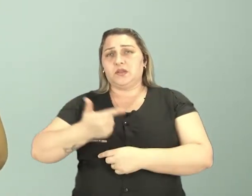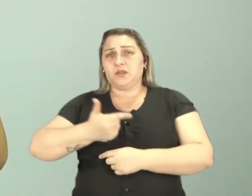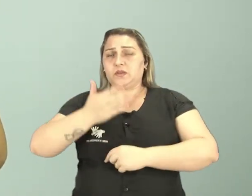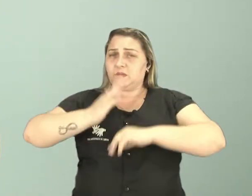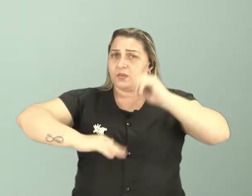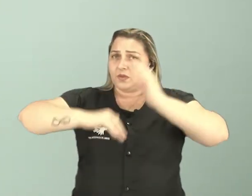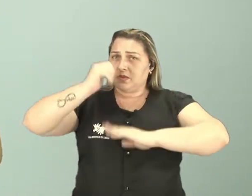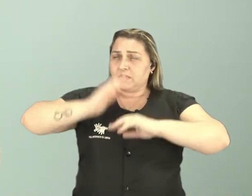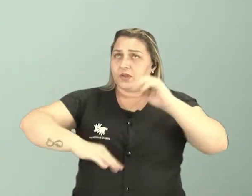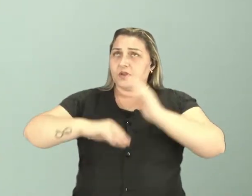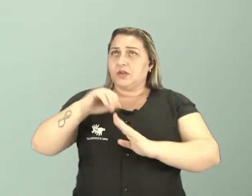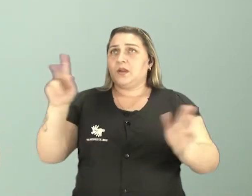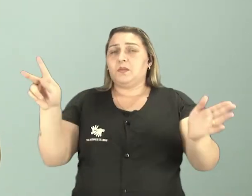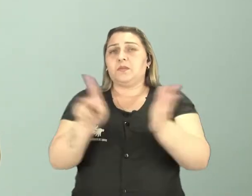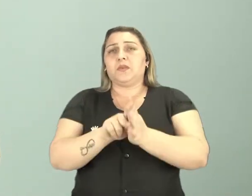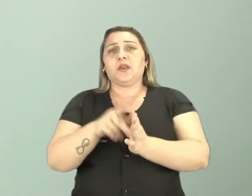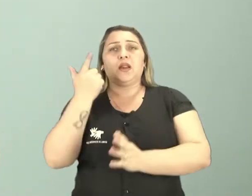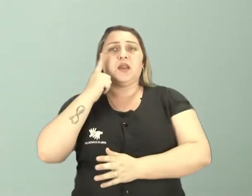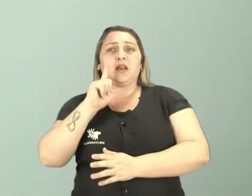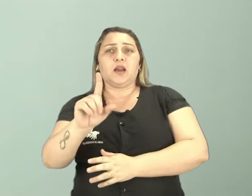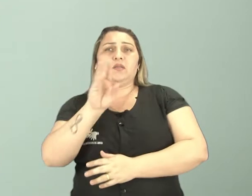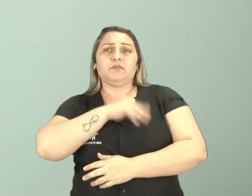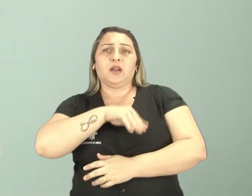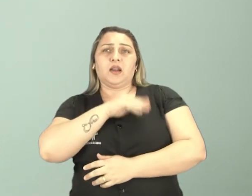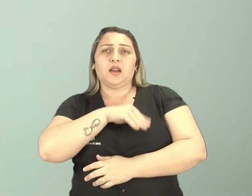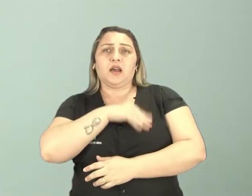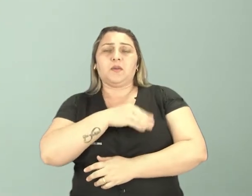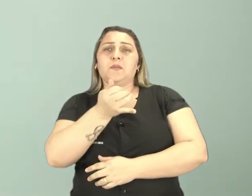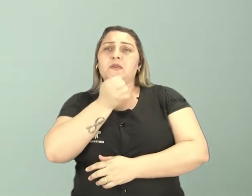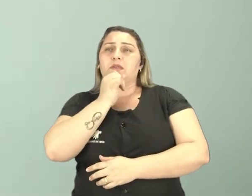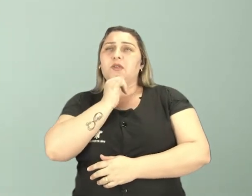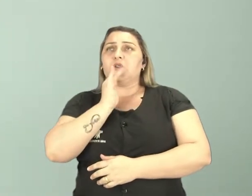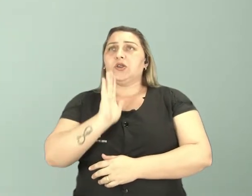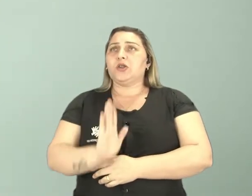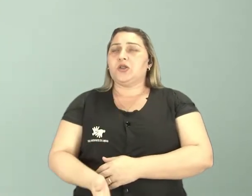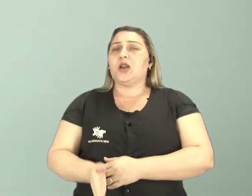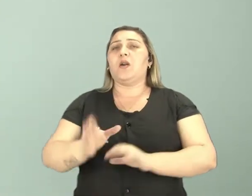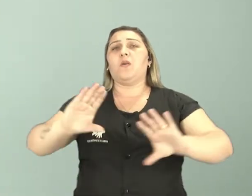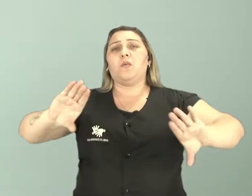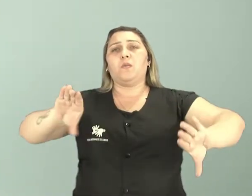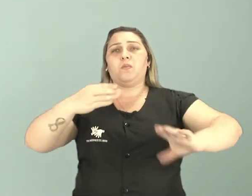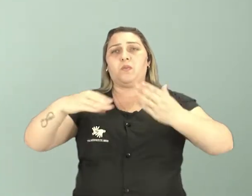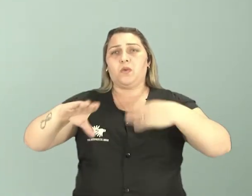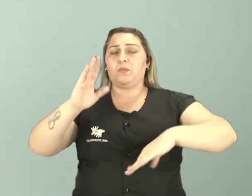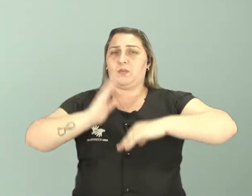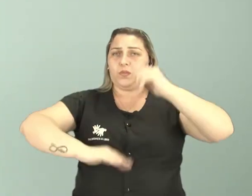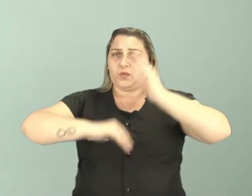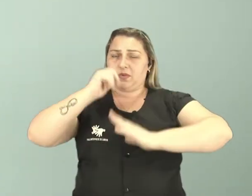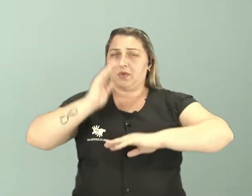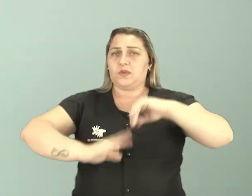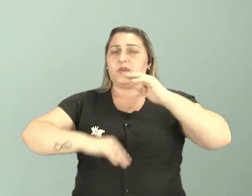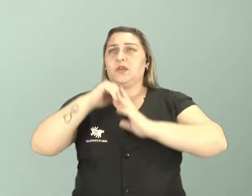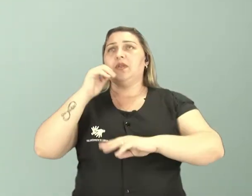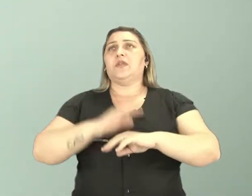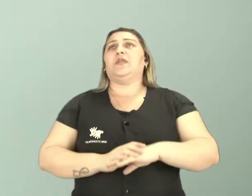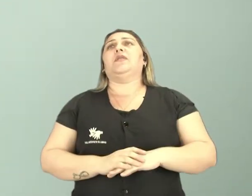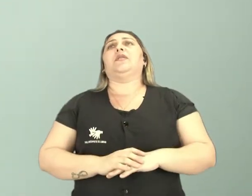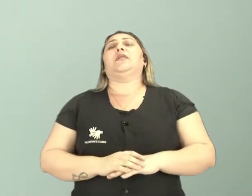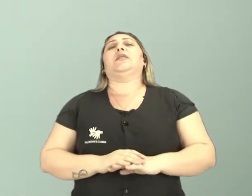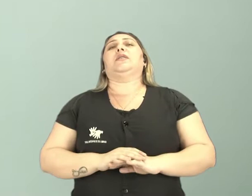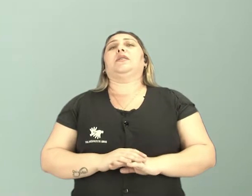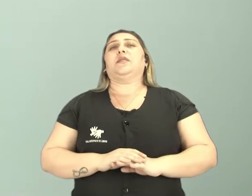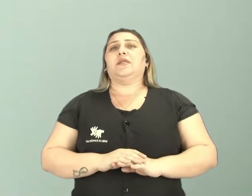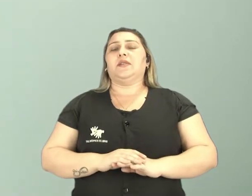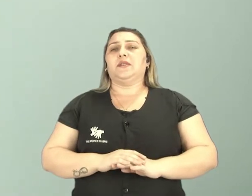profissão. Não é a profissão que ele ganha vida, por exemplo. Já o músico profissional é um músico que se